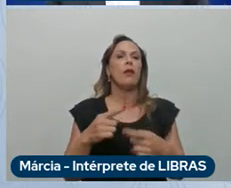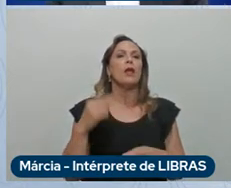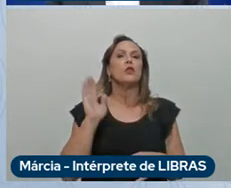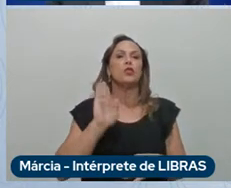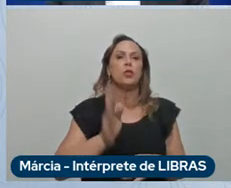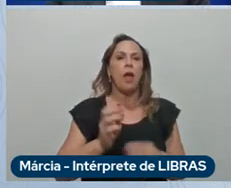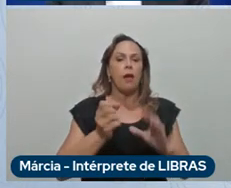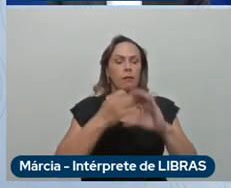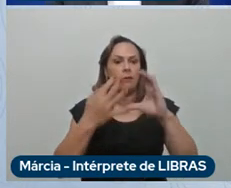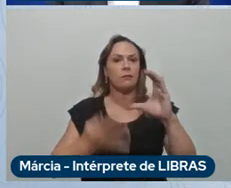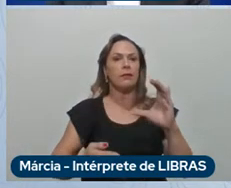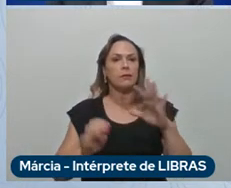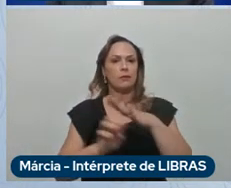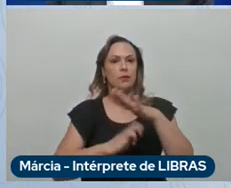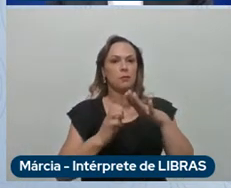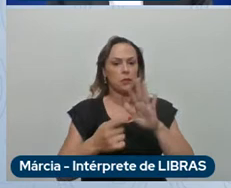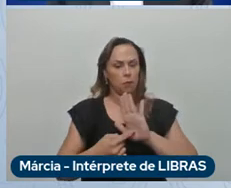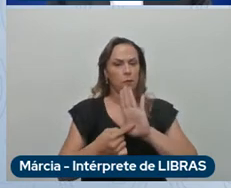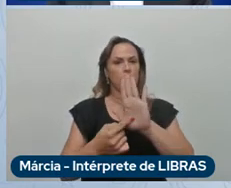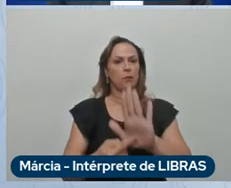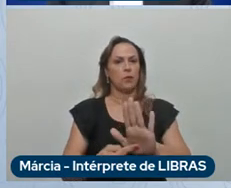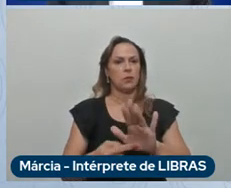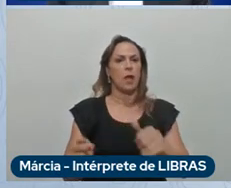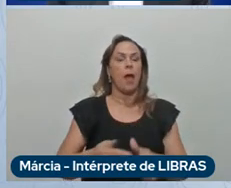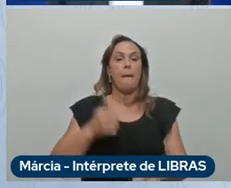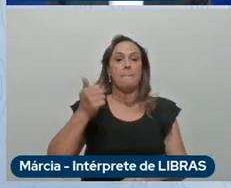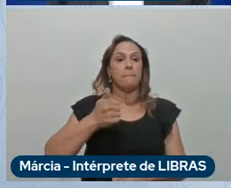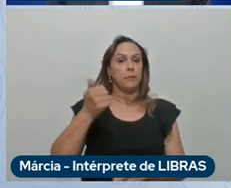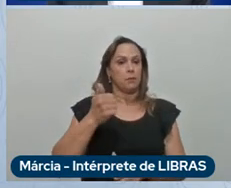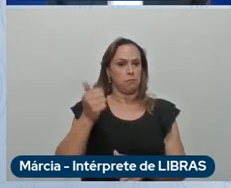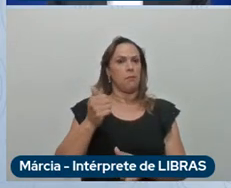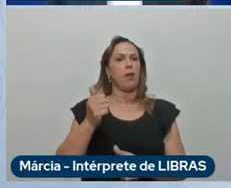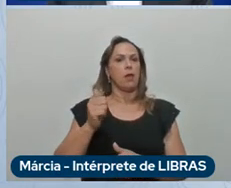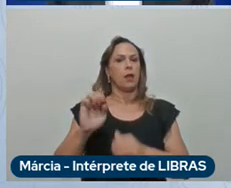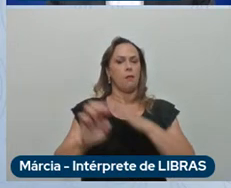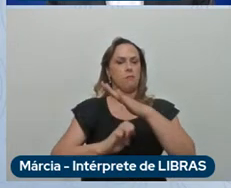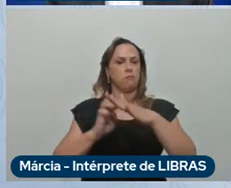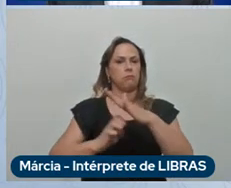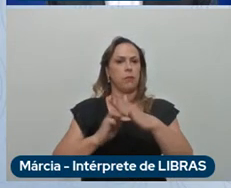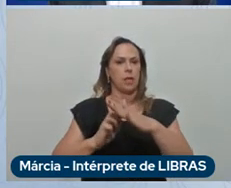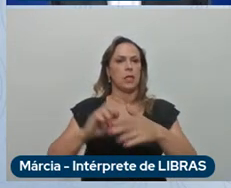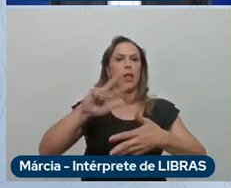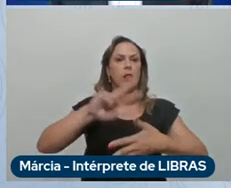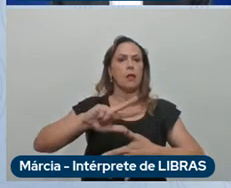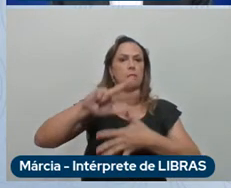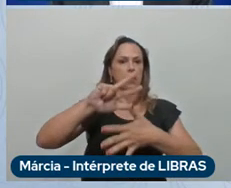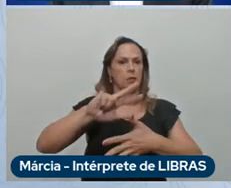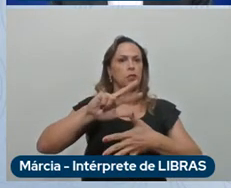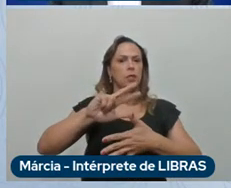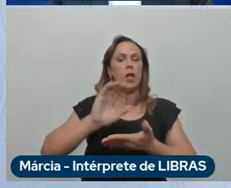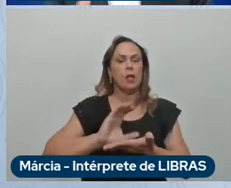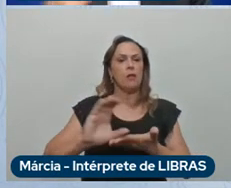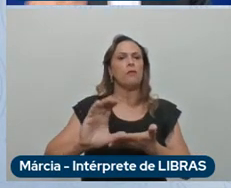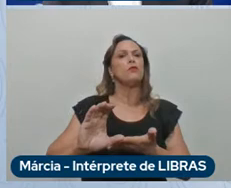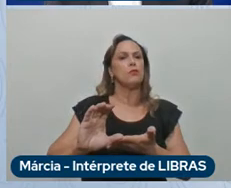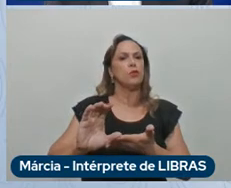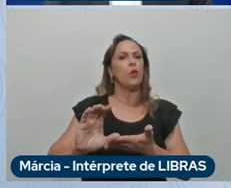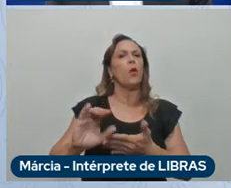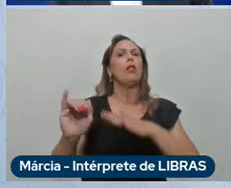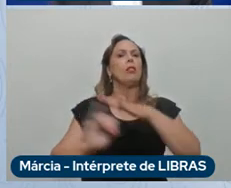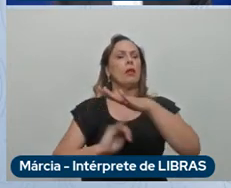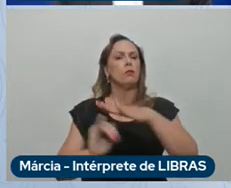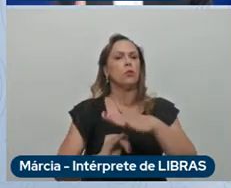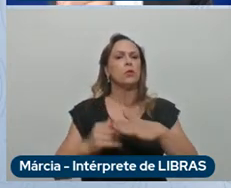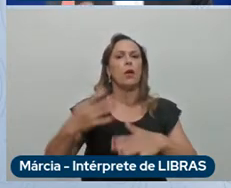primeira OIEM a primeira montadora na América Latina que investiu em indústria 4.0 nós inventamos em